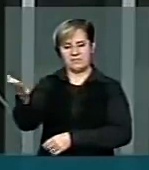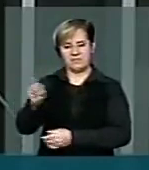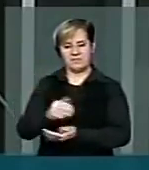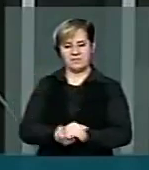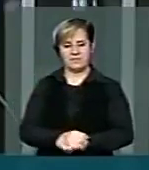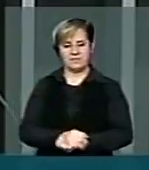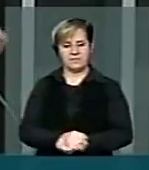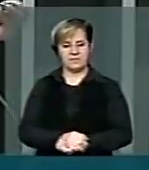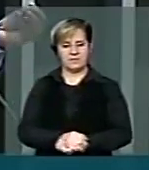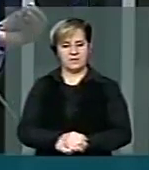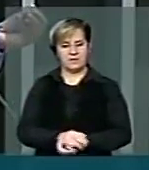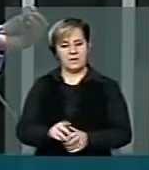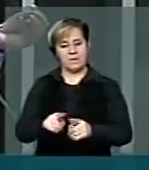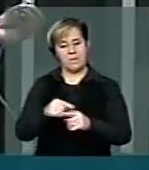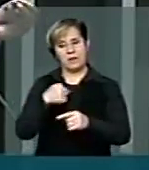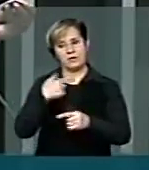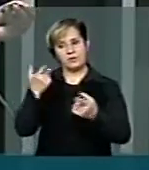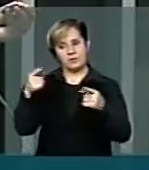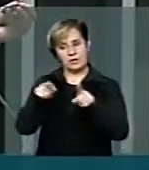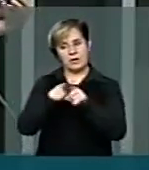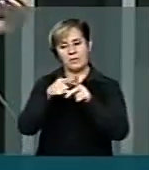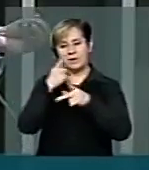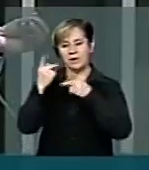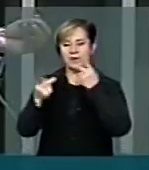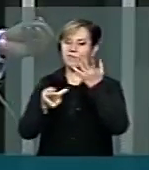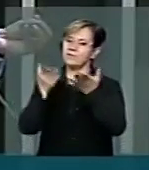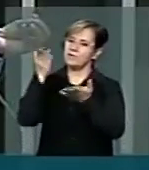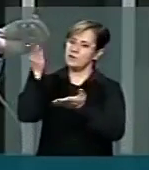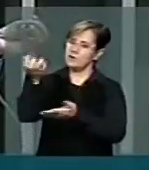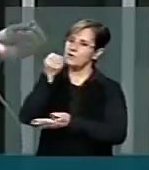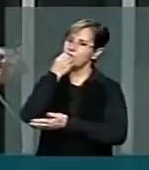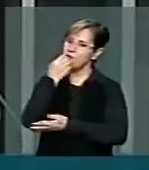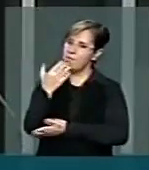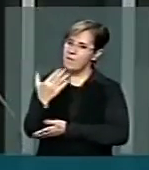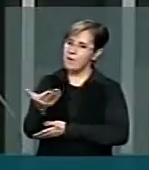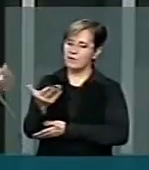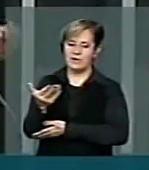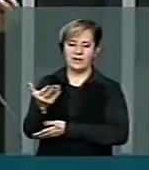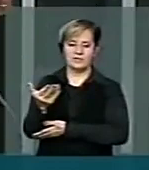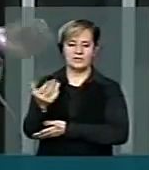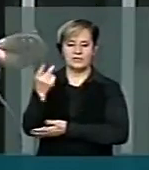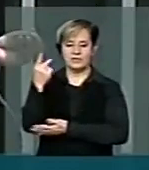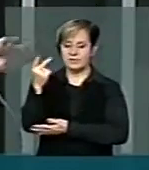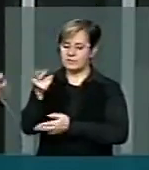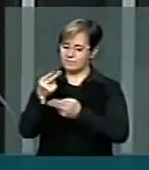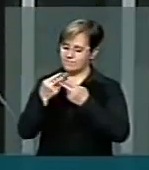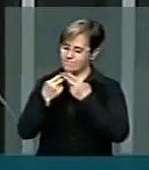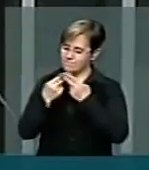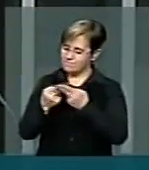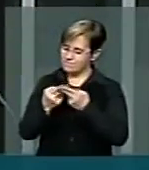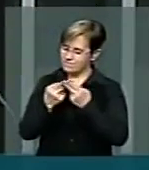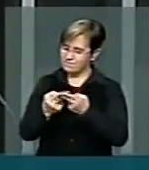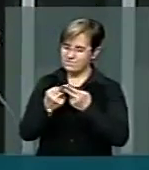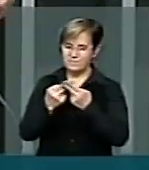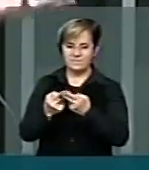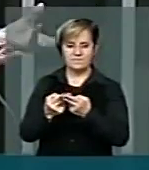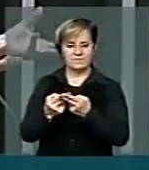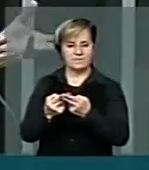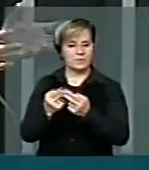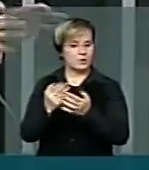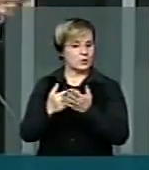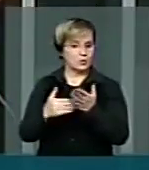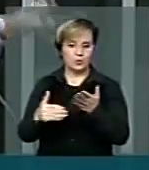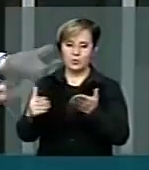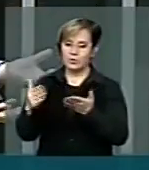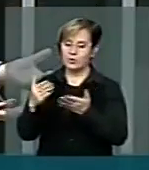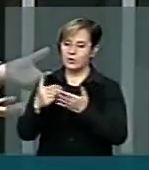quero falar também da sua generosidade, da sua paciência e tudo isso